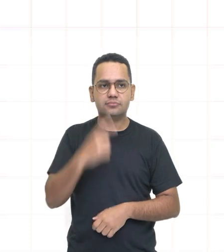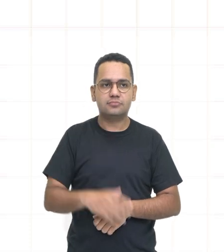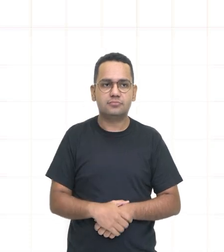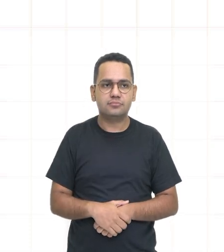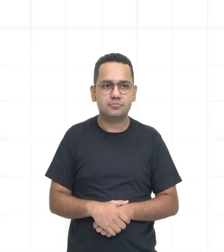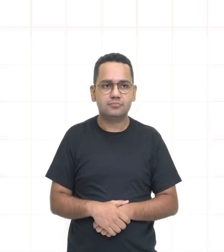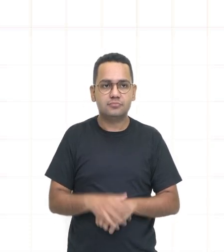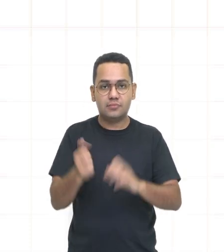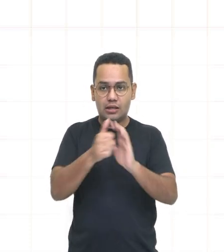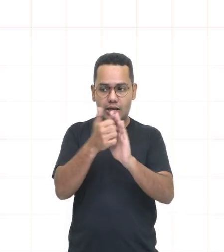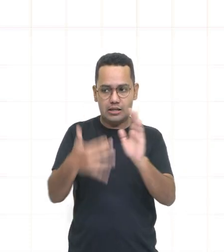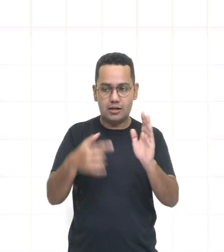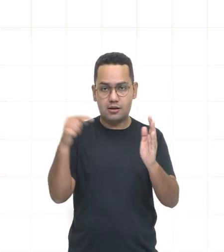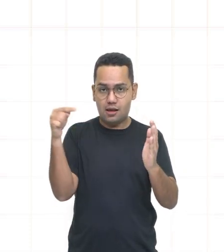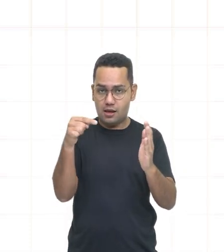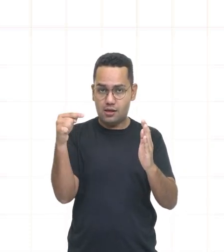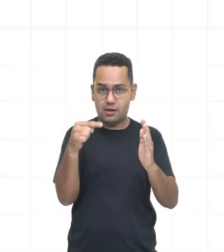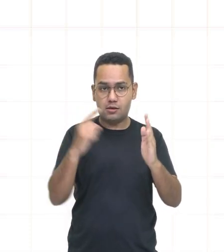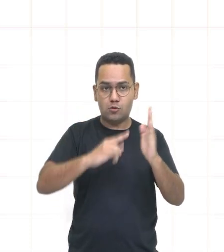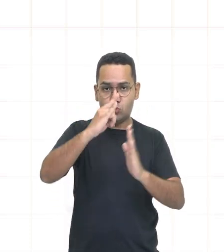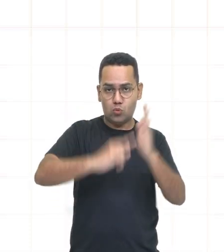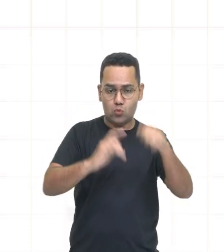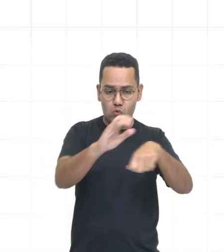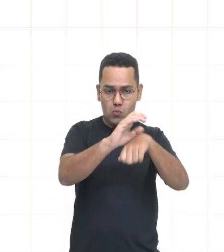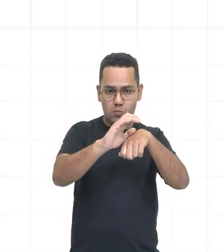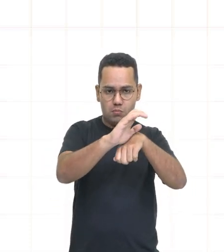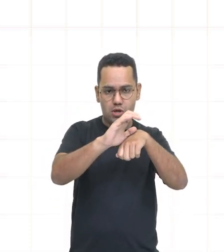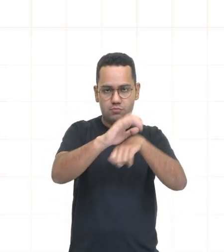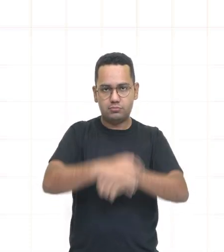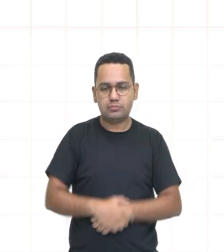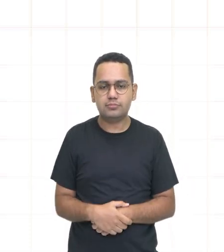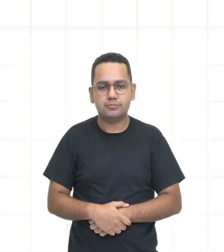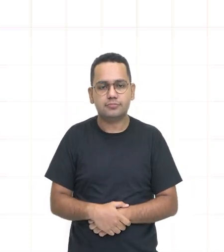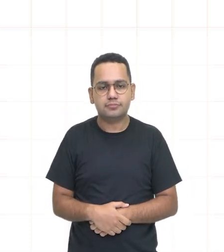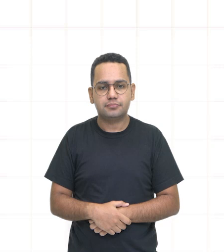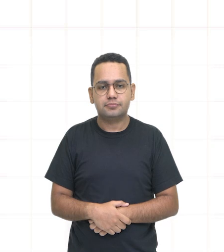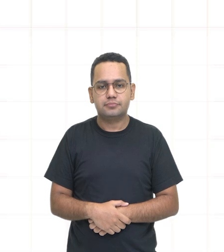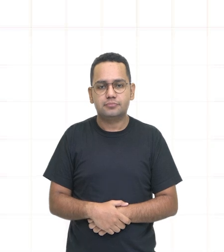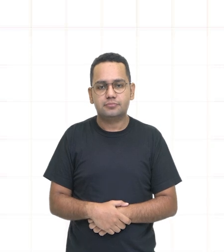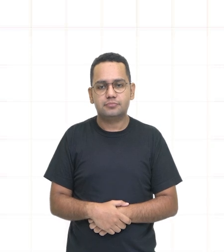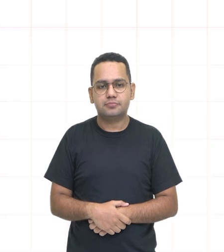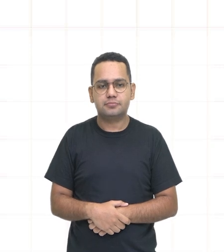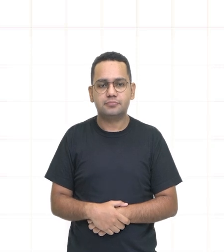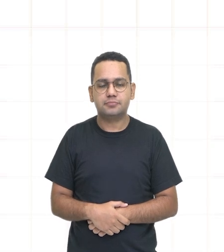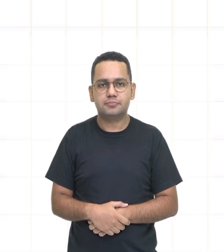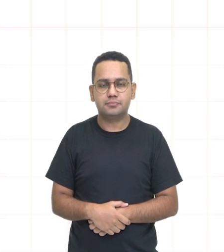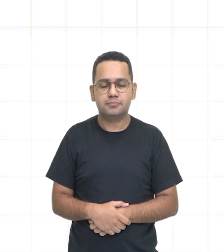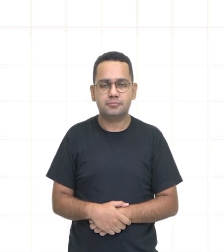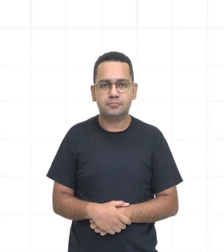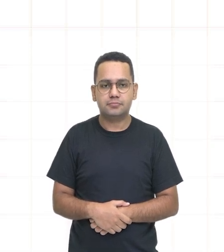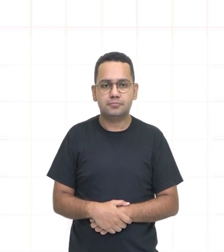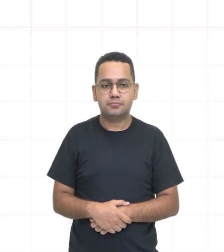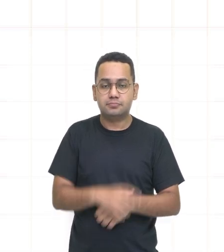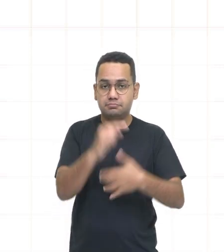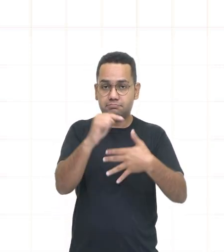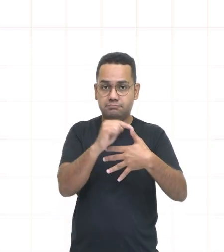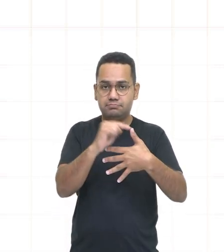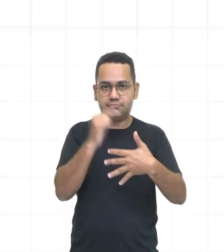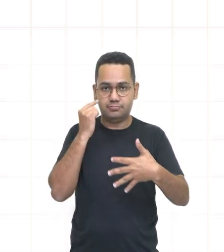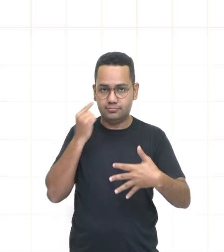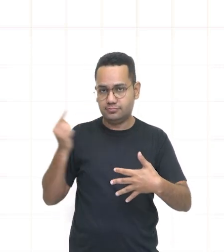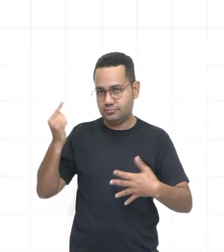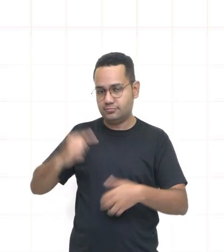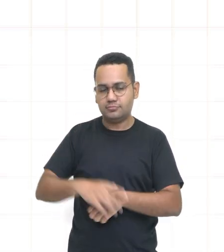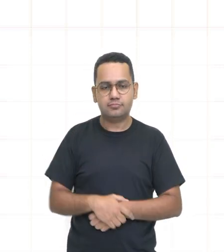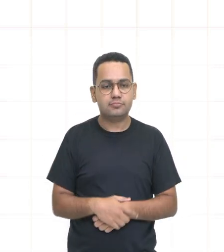principais características da Constituição de 88 à Constituição cidadã. Vamos lá ver o tópico por tópico. Ela